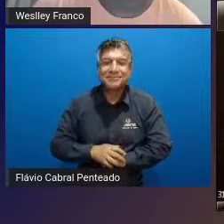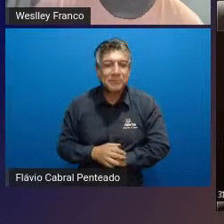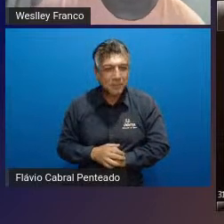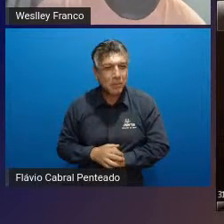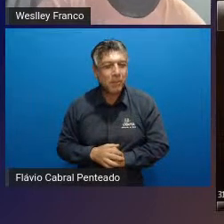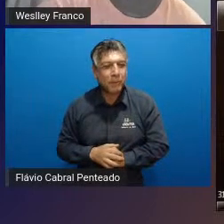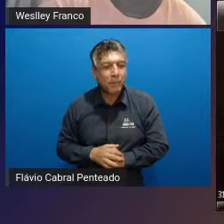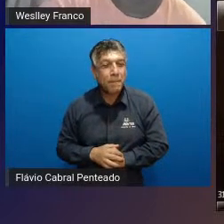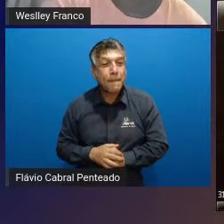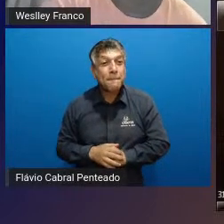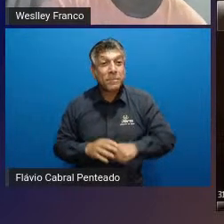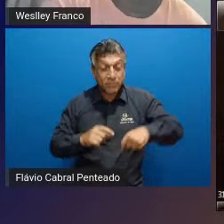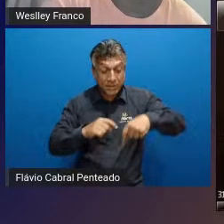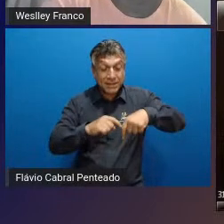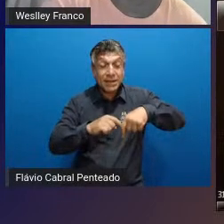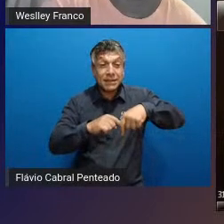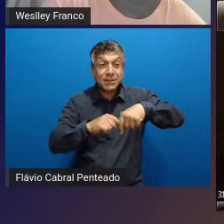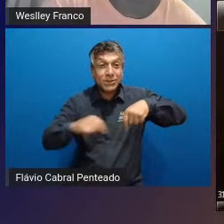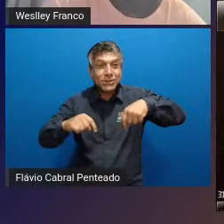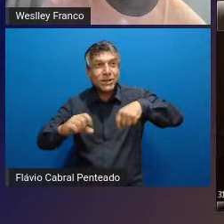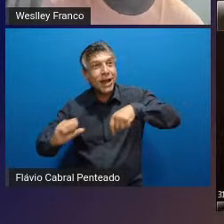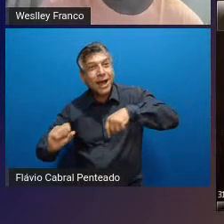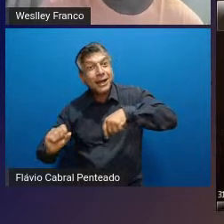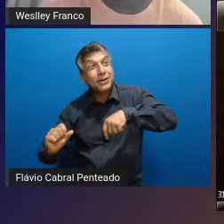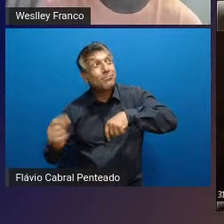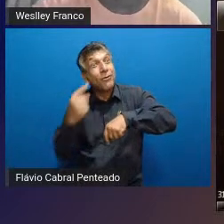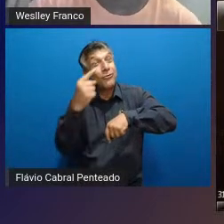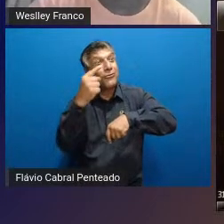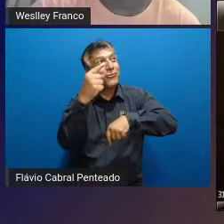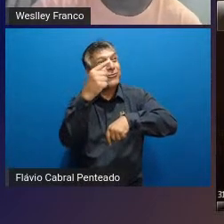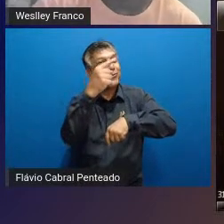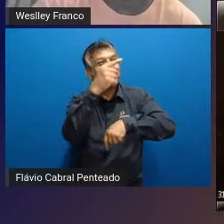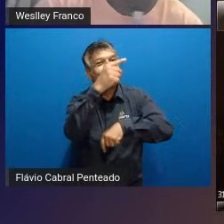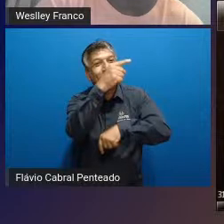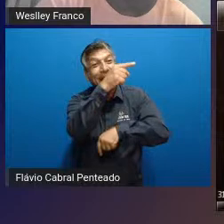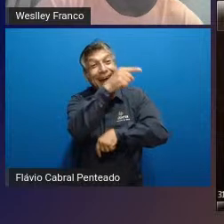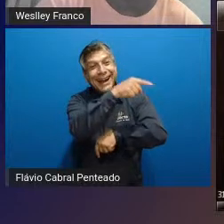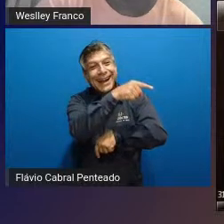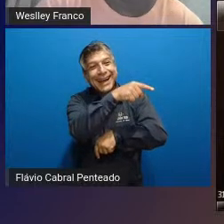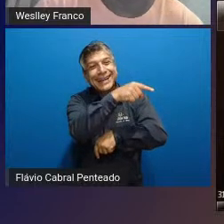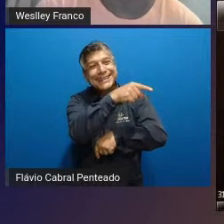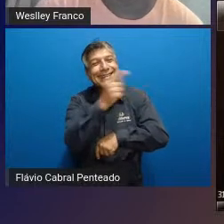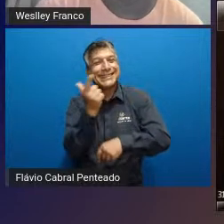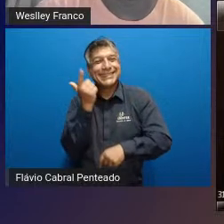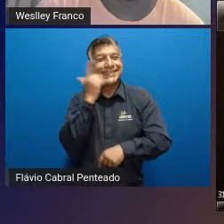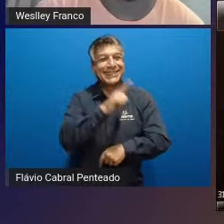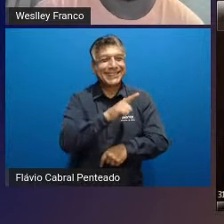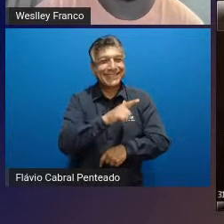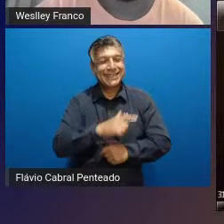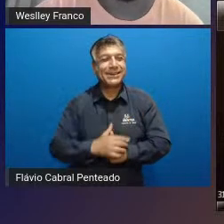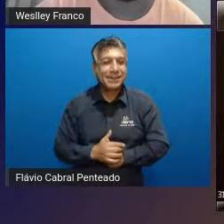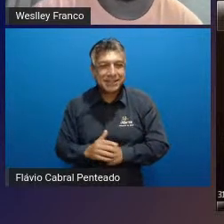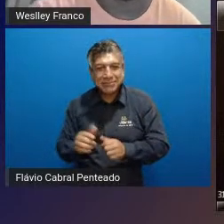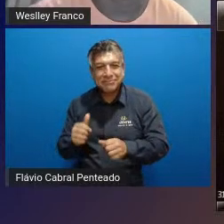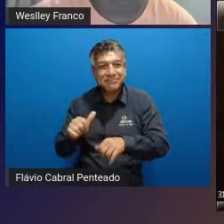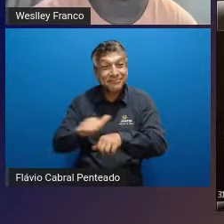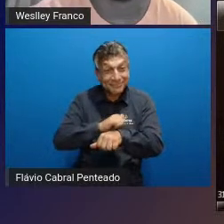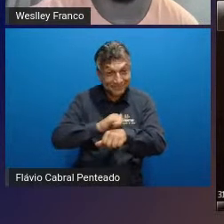que daí ele pega e entrega a bola para o volante aí depois vai para o lateral e assim vai armando todo